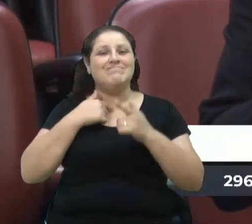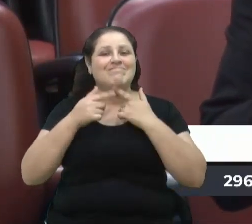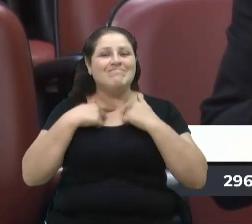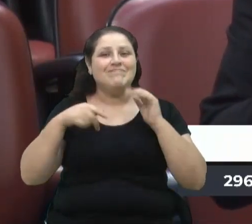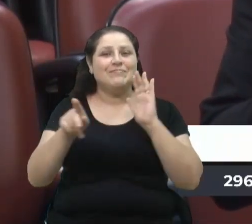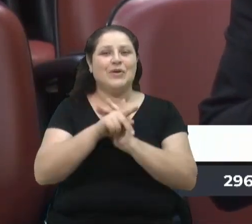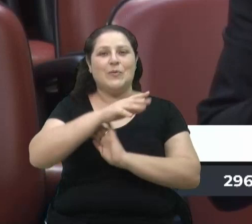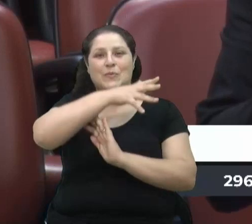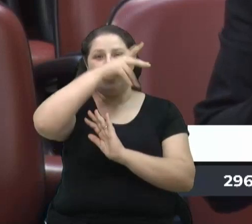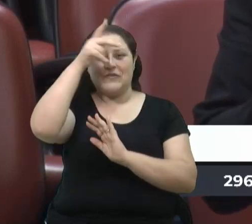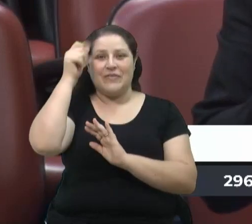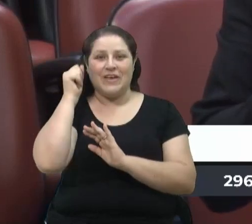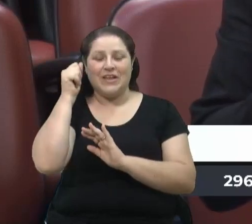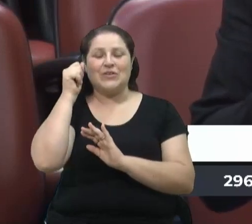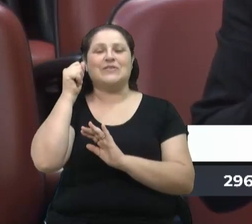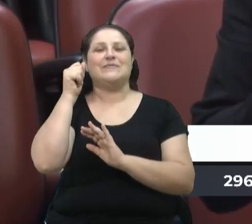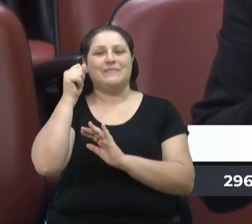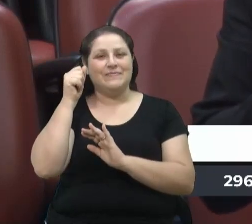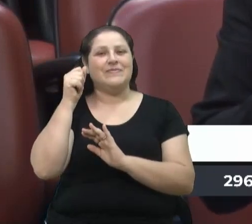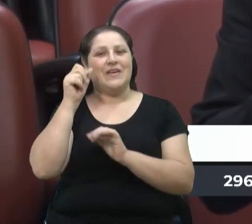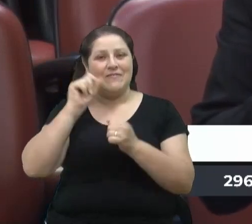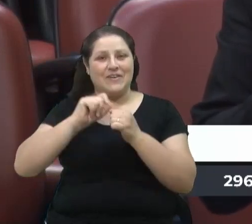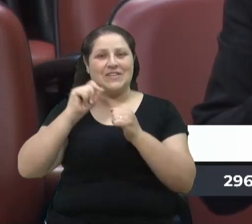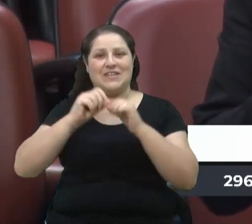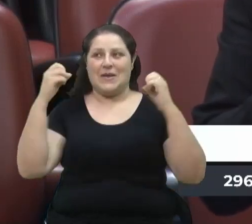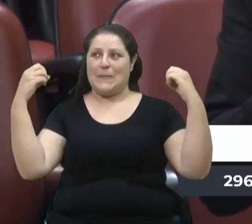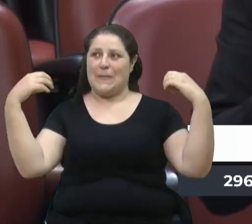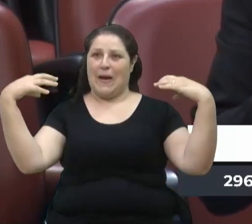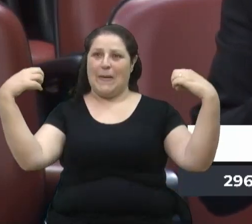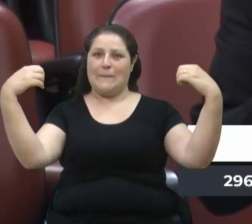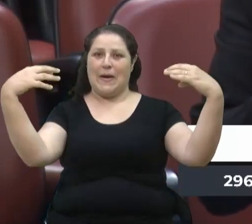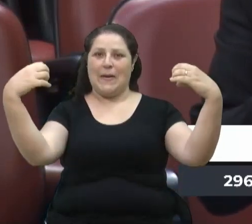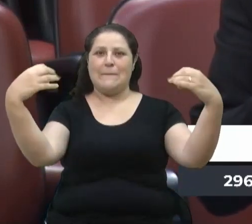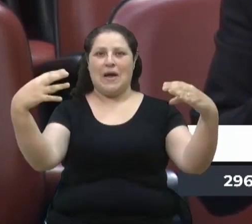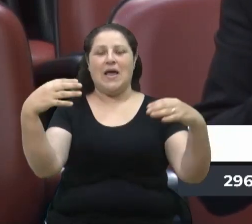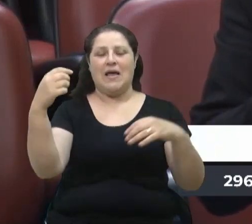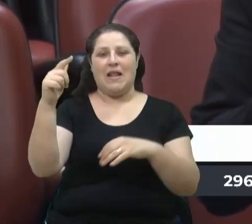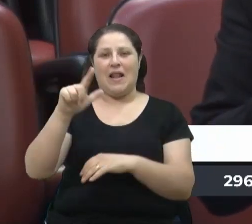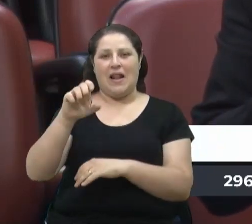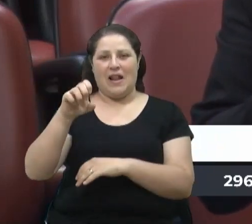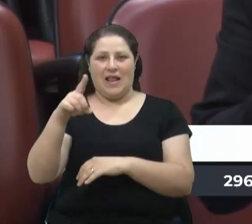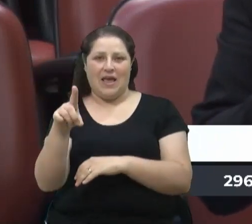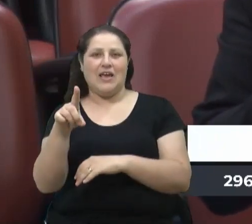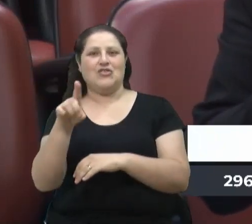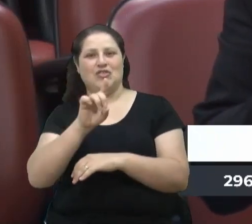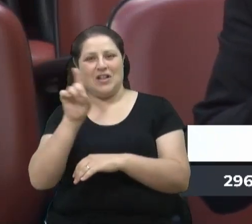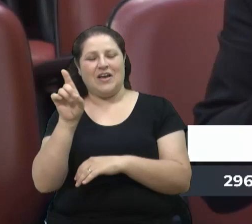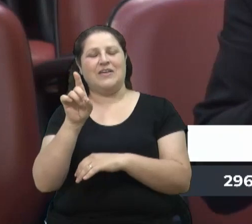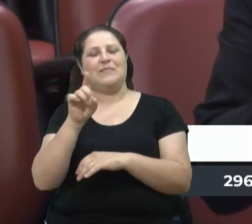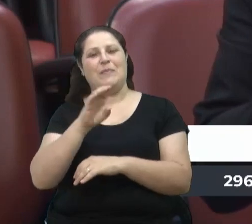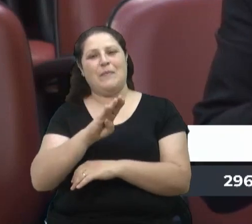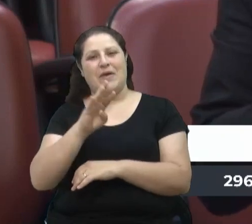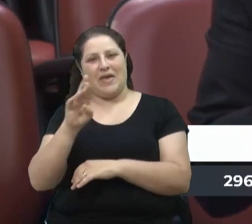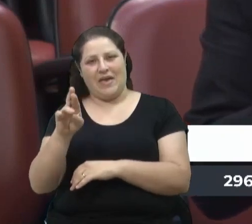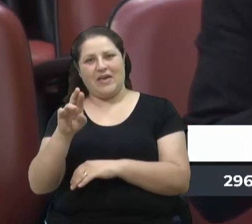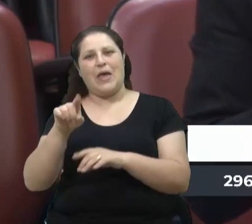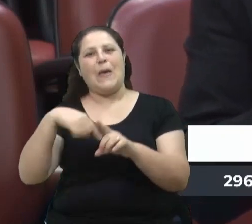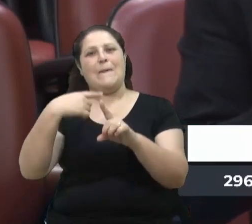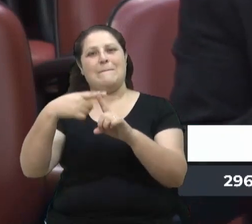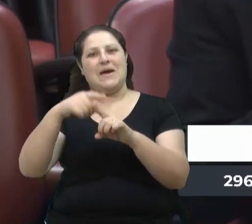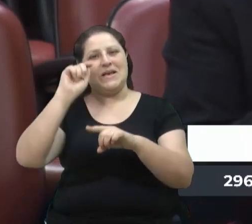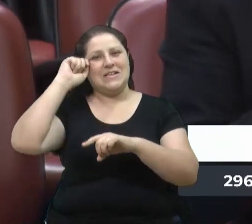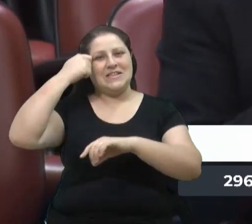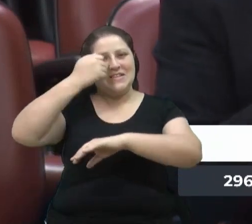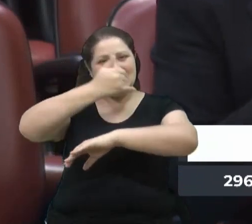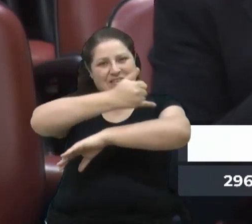prefeito em colocar a iluminação de LED na BX116 e lembrando que também está vindo uma camada asfáltica, né,